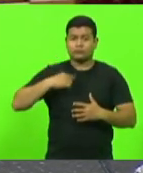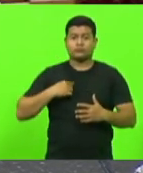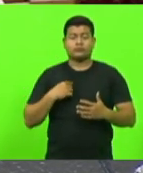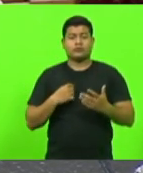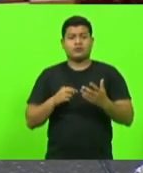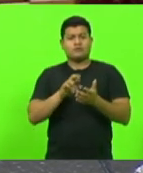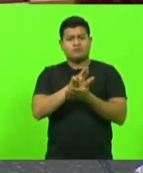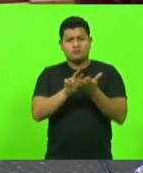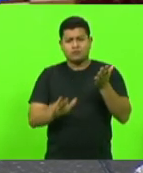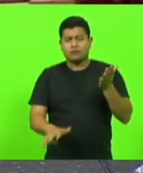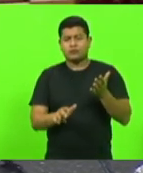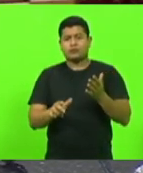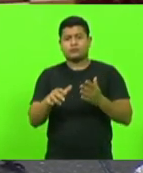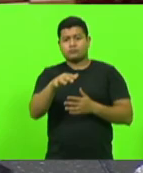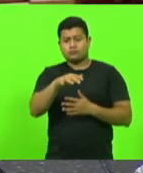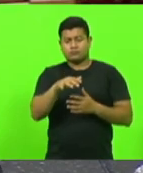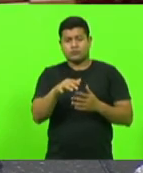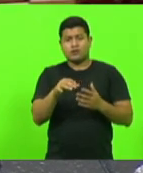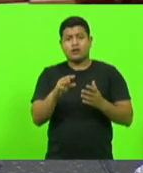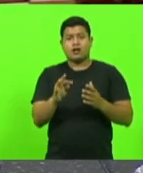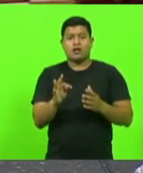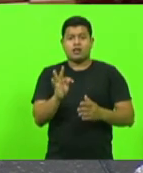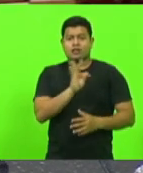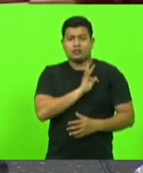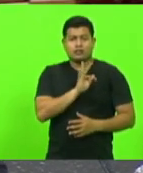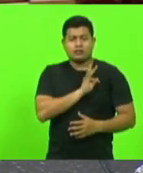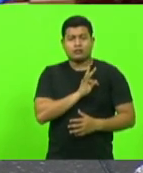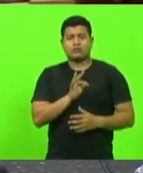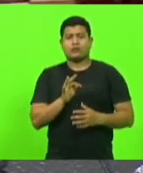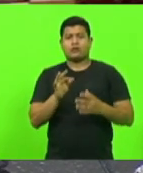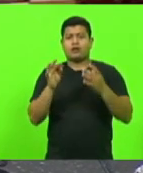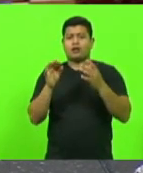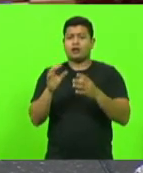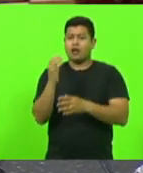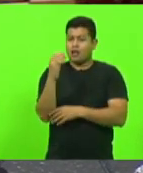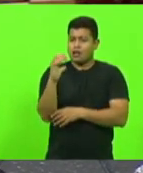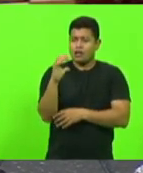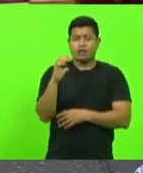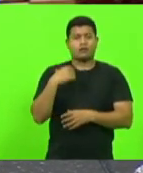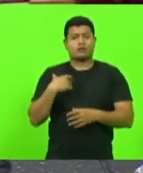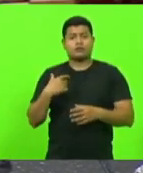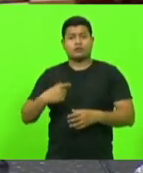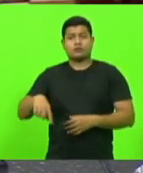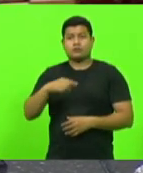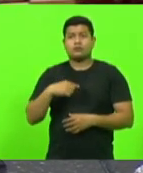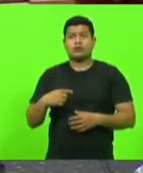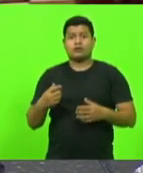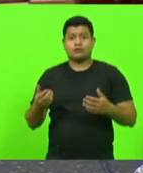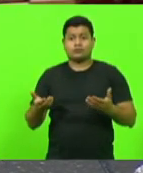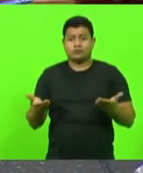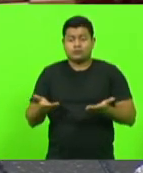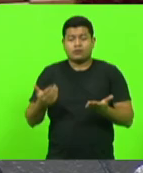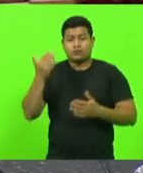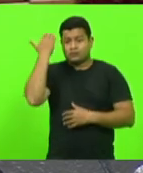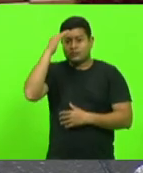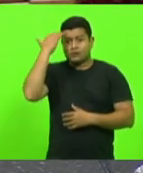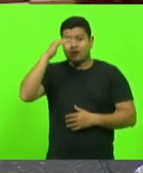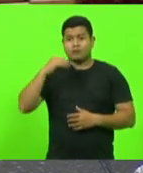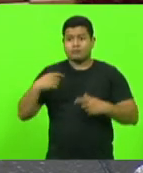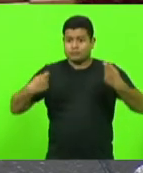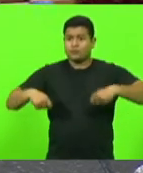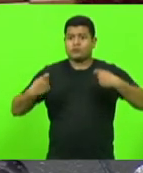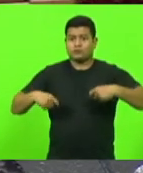pautado na ciência, pautado na necessidade de termos uma saúde que recupere